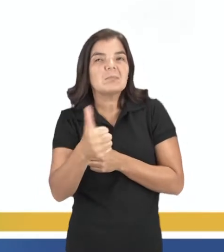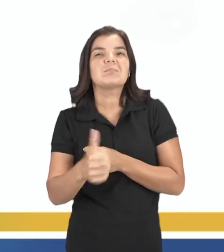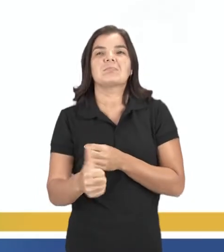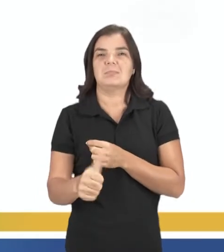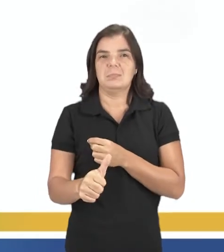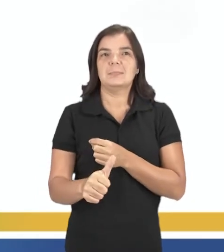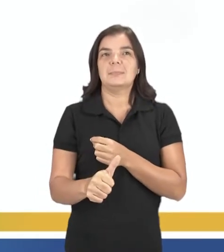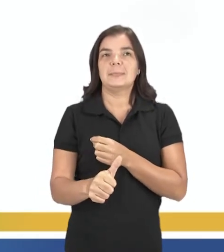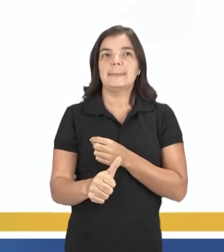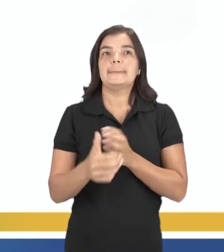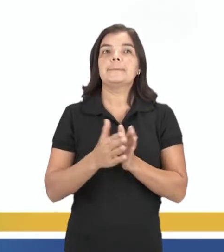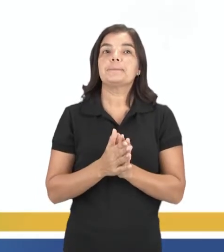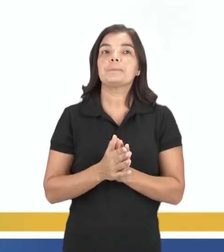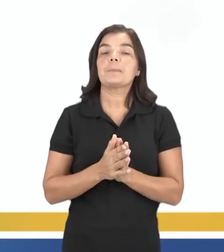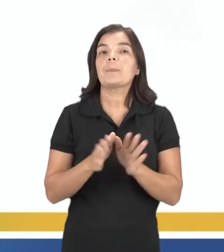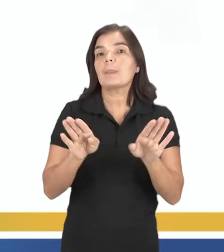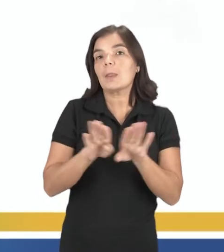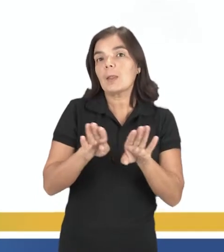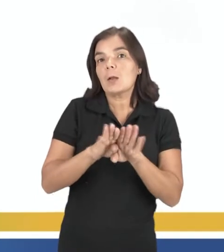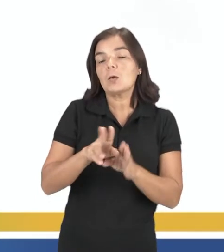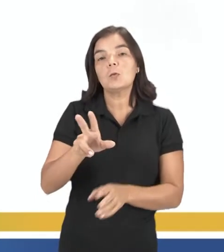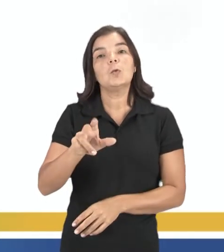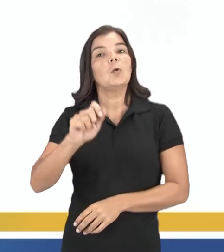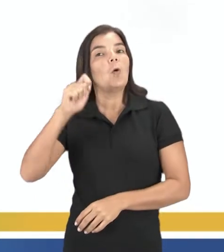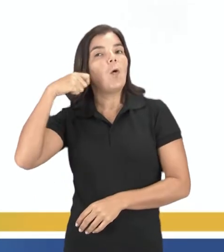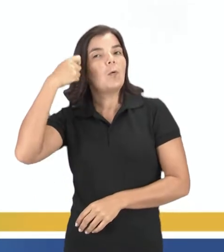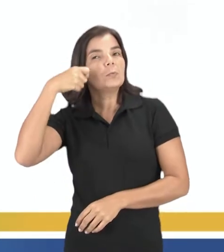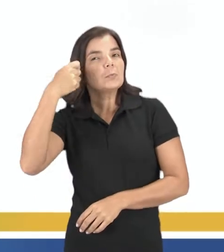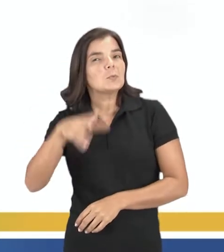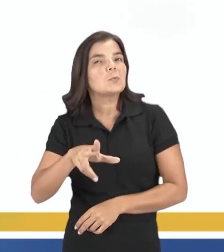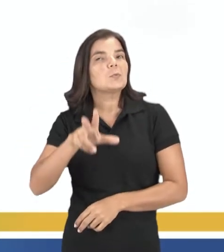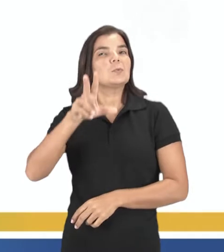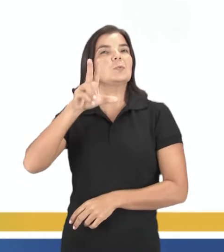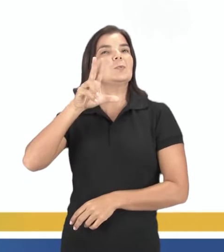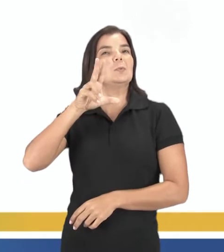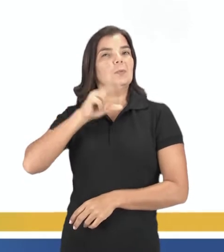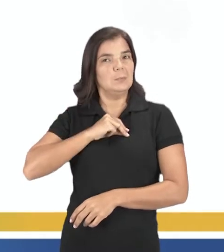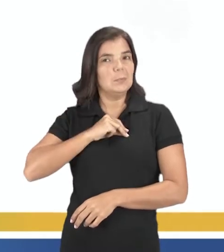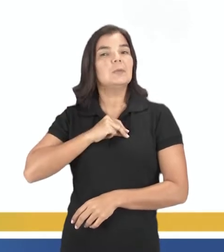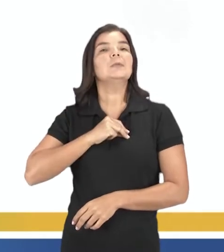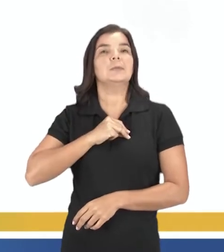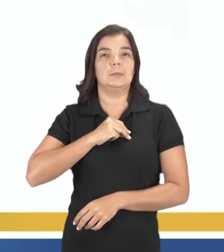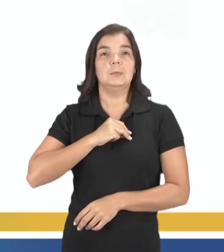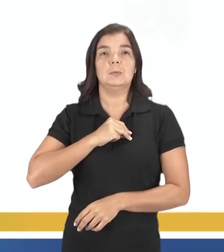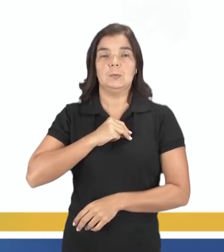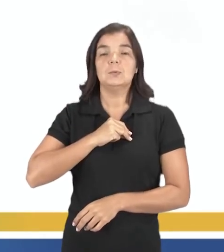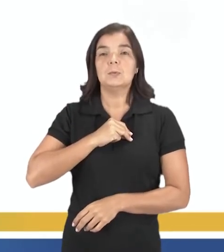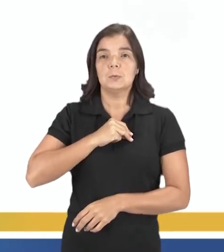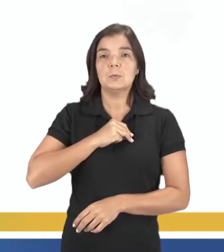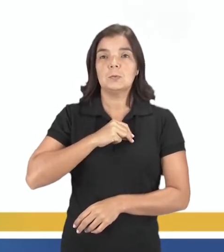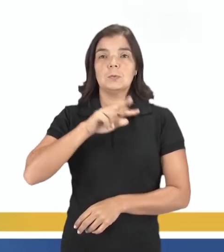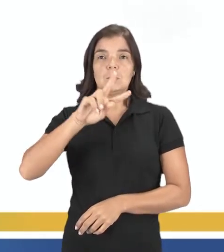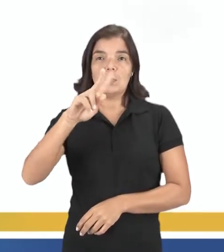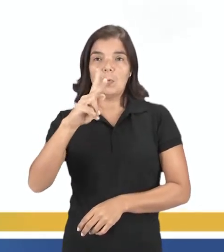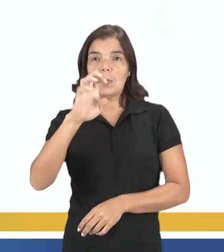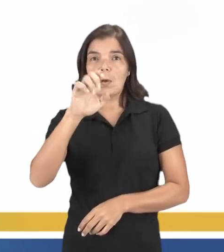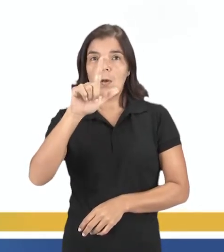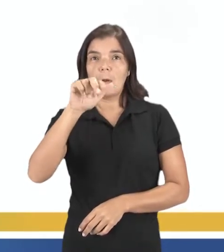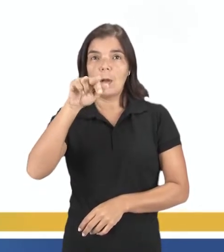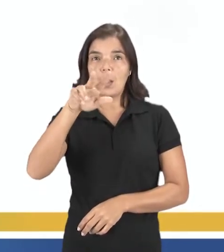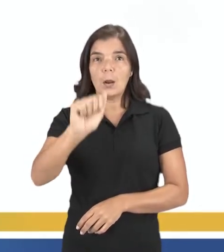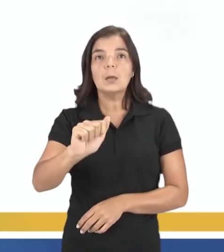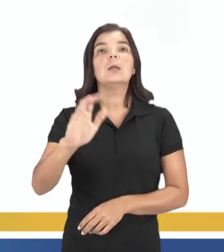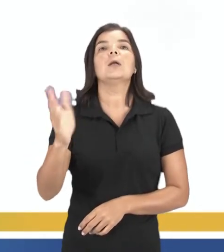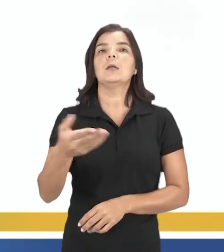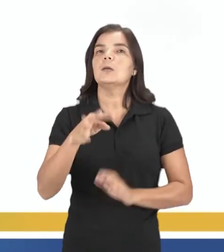análise, certo? Aí nós temos ainda uma complementação lá da letra B, né? A artista portuguesa Helena